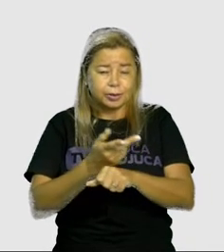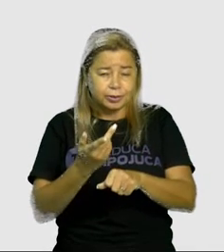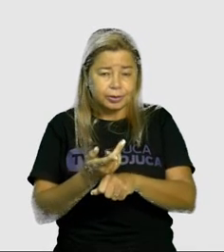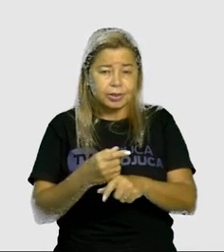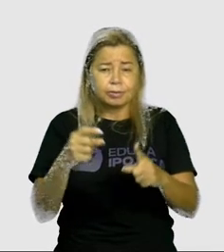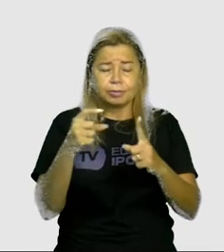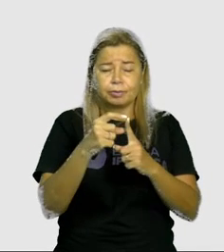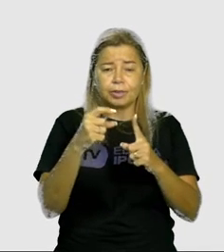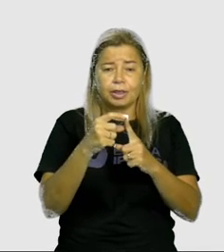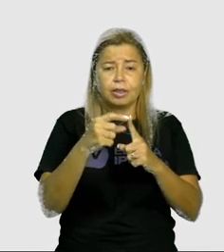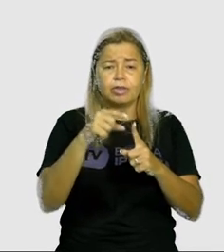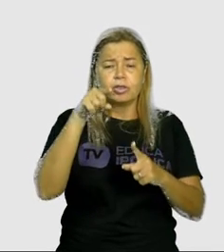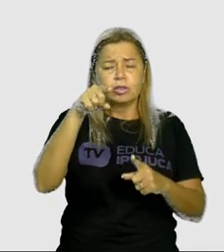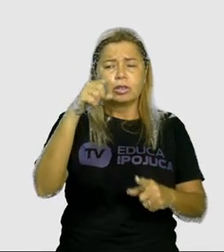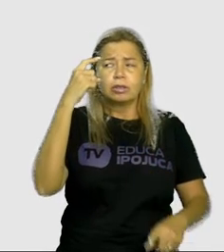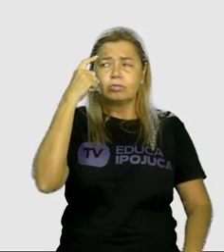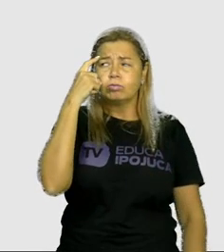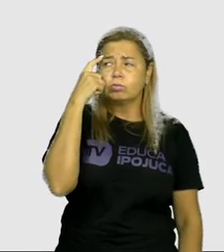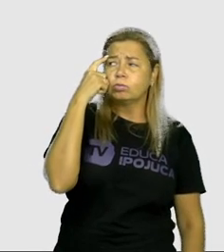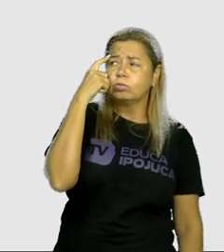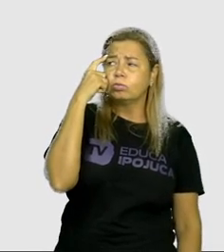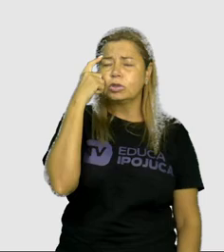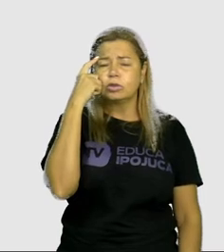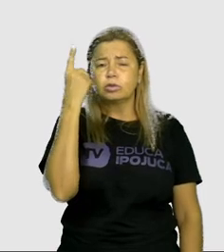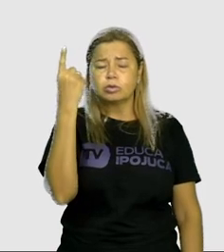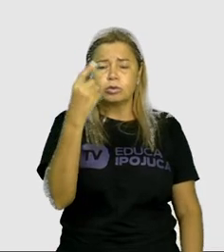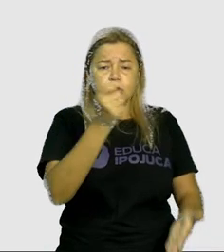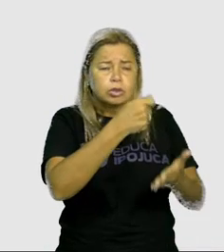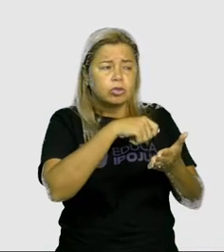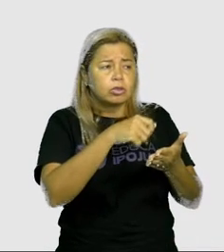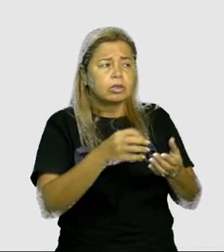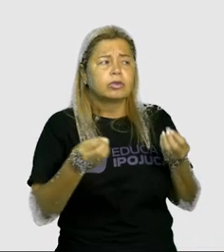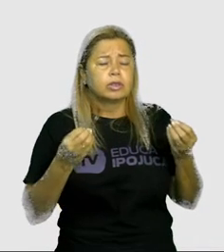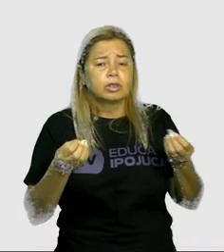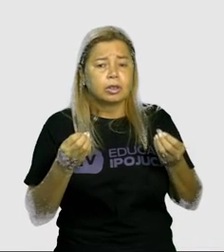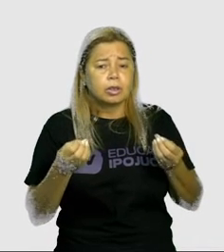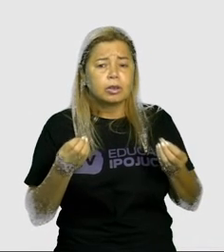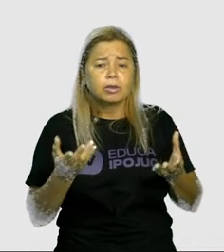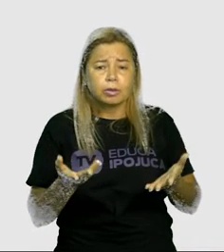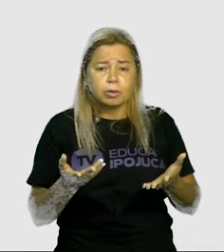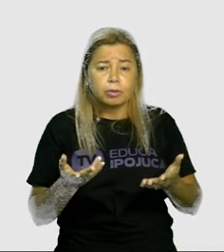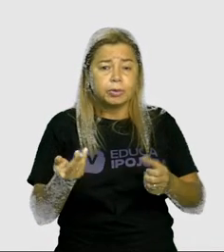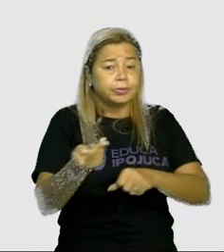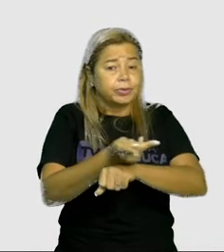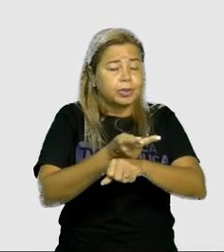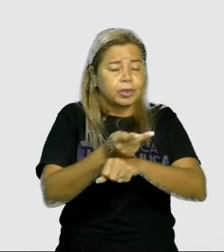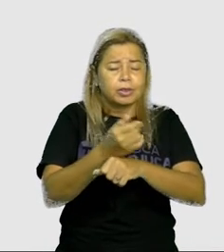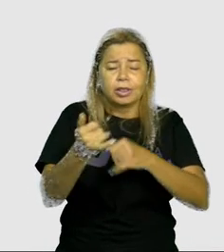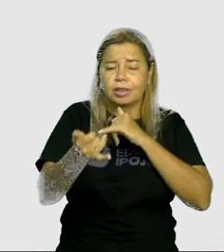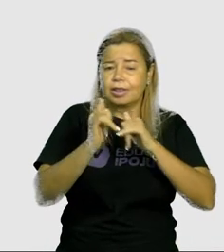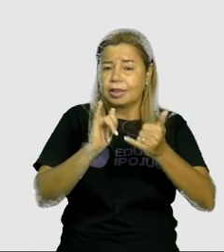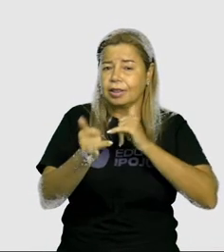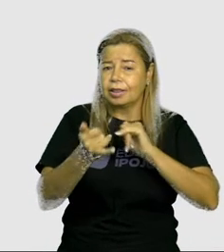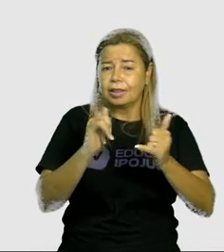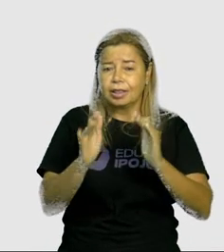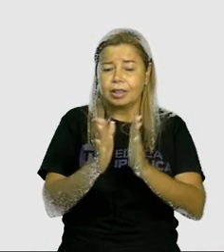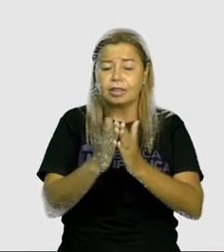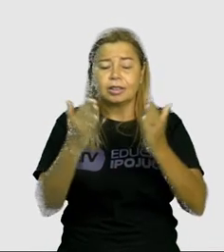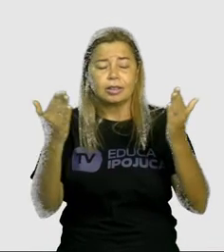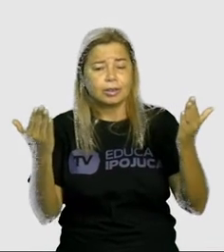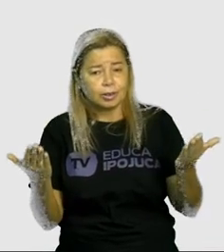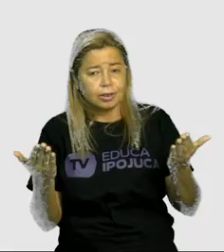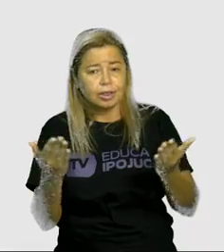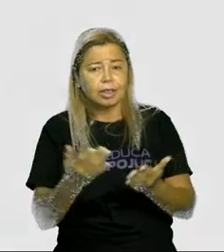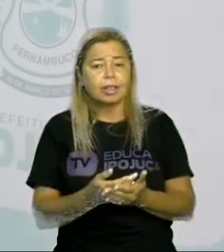dicionários, na internet, escreva no seu caderno, mostre para a professora as palavras que você tinha dúvida e pesquisou no